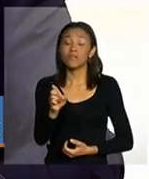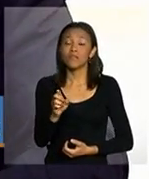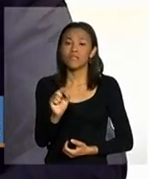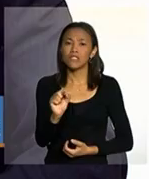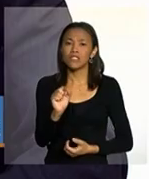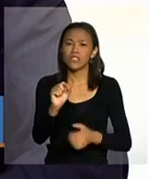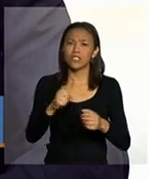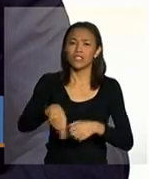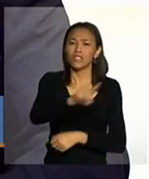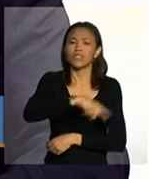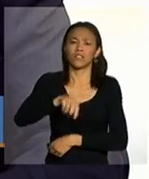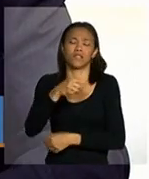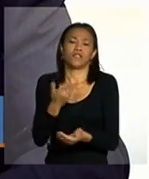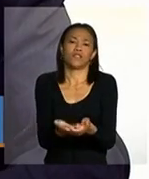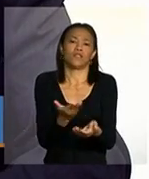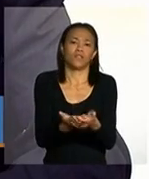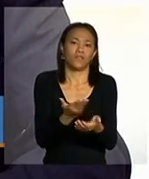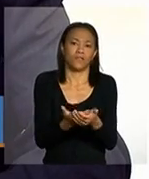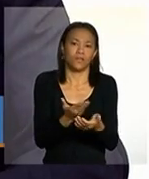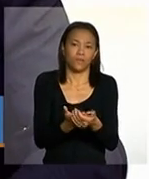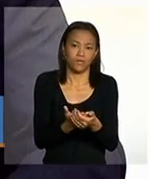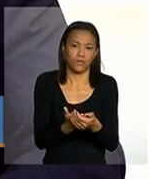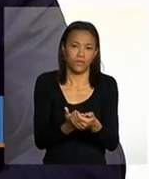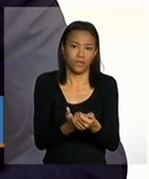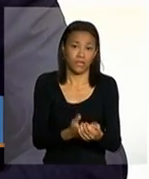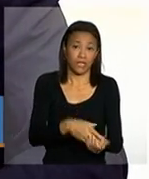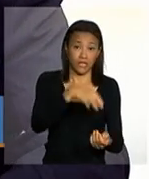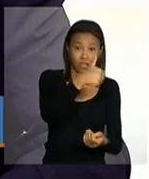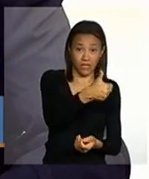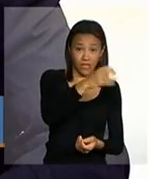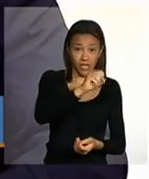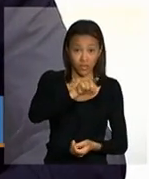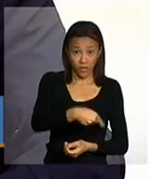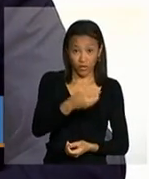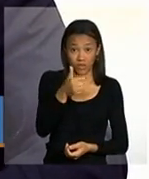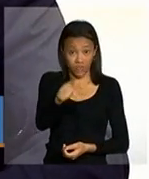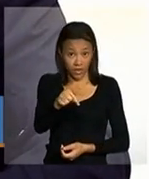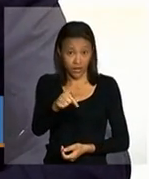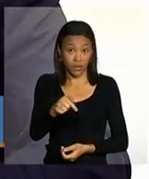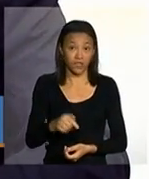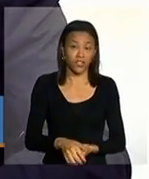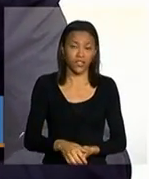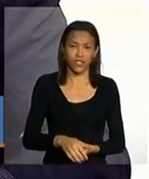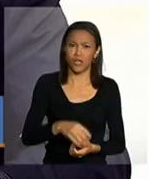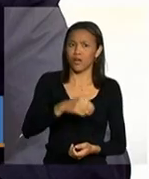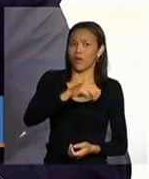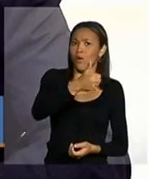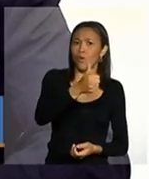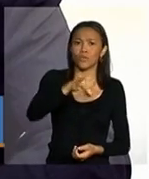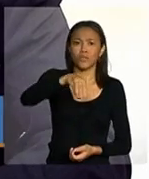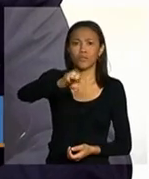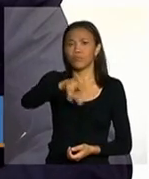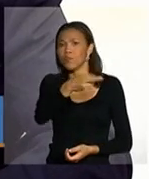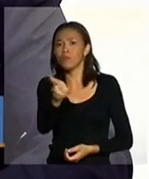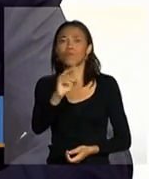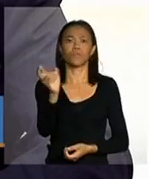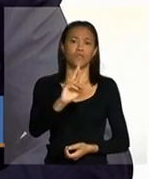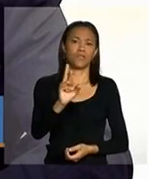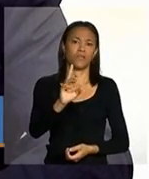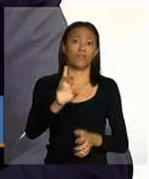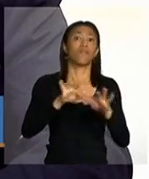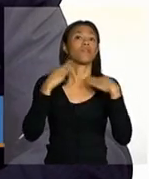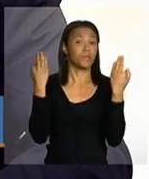estudantes né chegado a 10,7 11 milhões de famílias com as informações